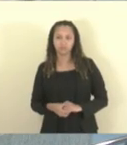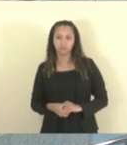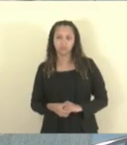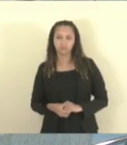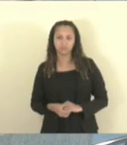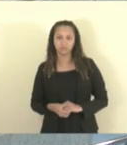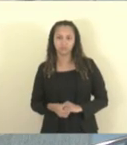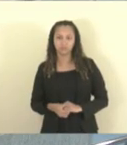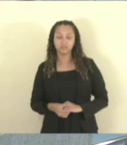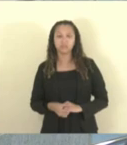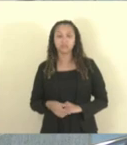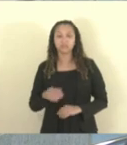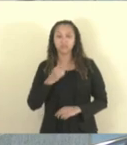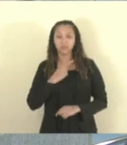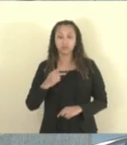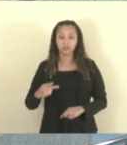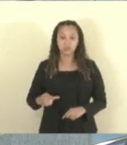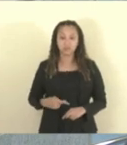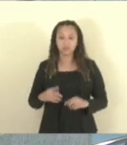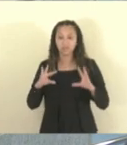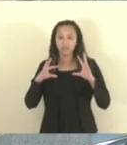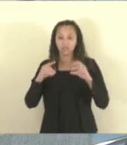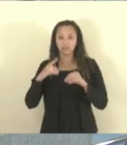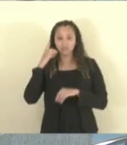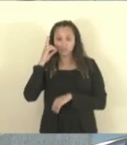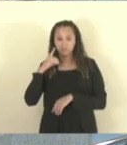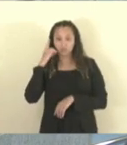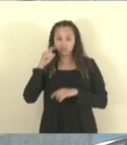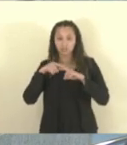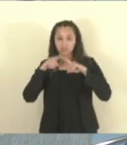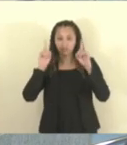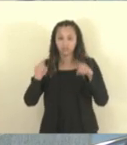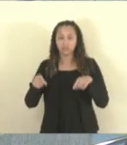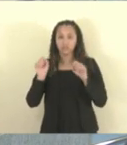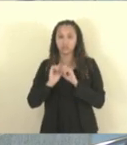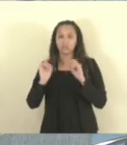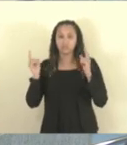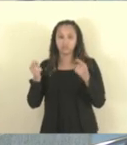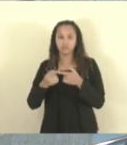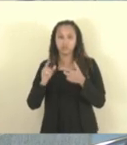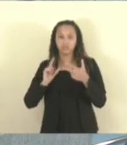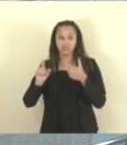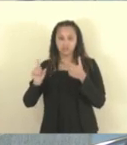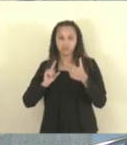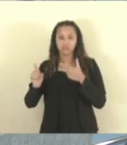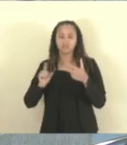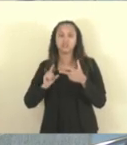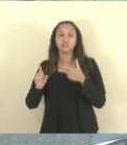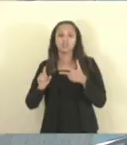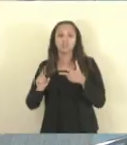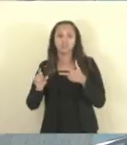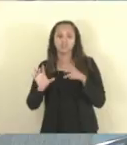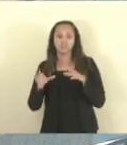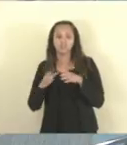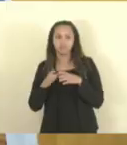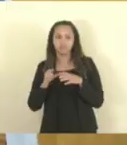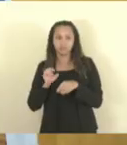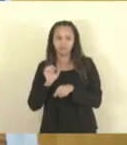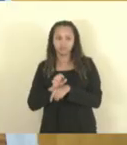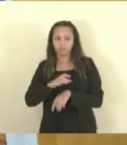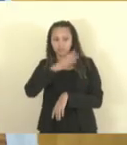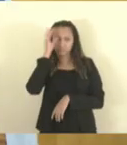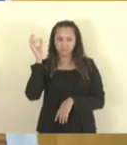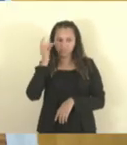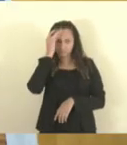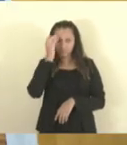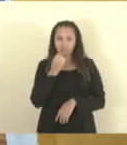Senhor Presidente, senhoras e senhores deputados, servidores da Assembleia Legislativa, comunidade capixaba, uma boa tarde. Nós